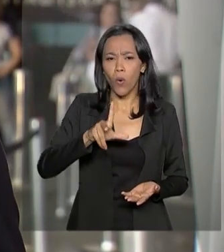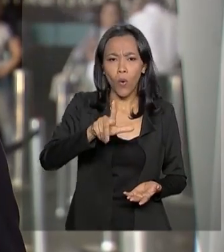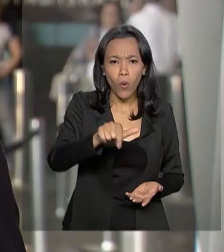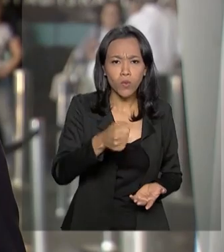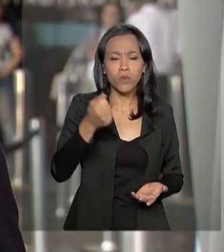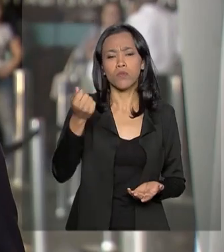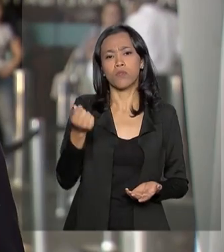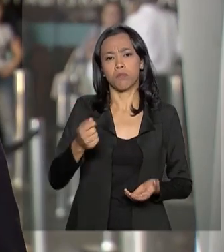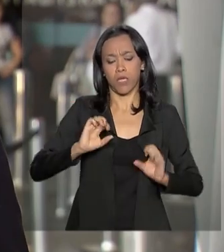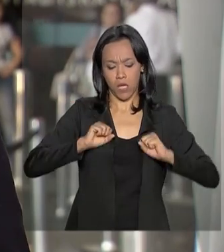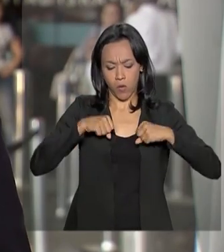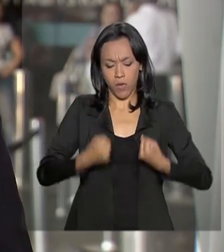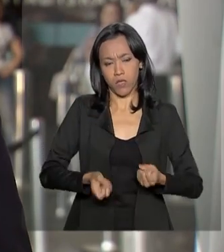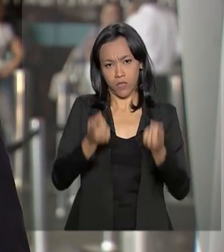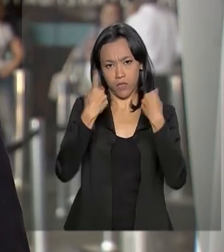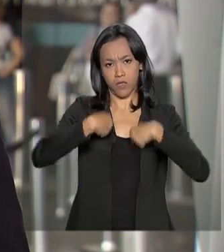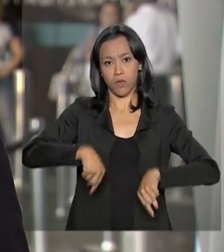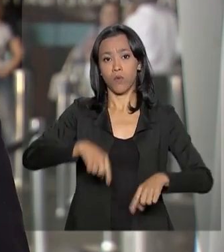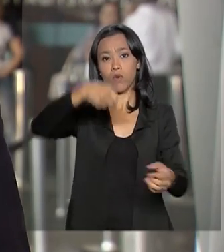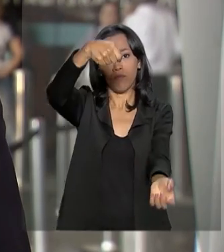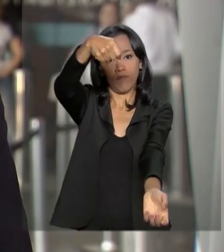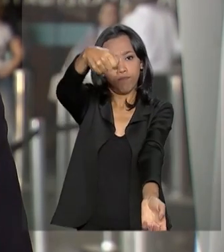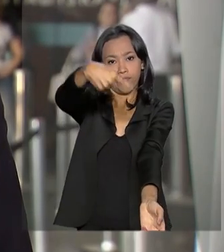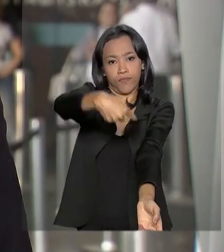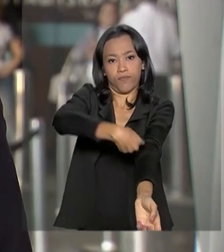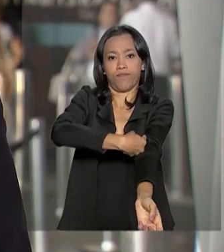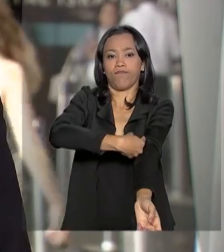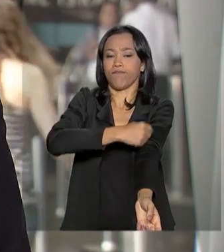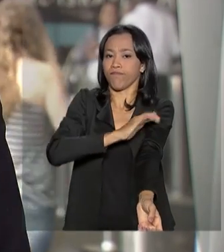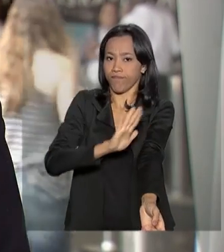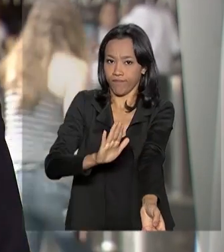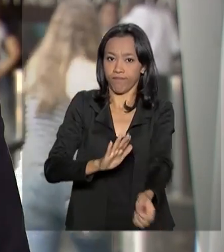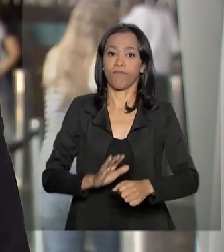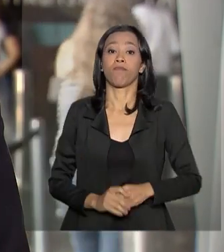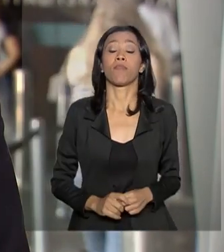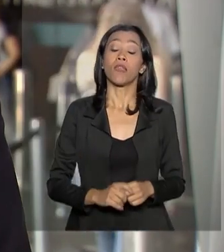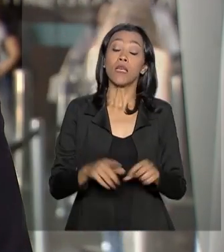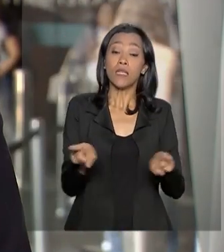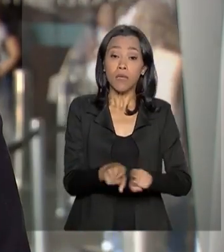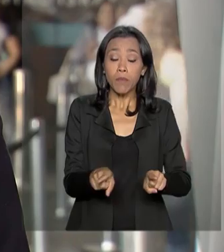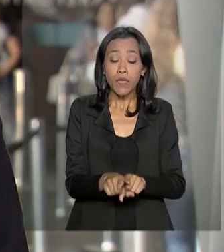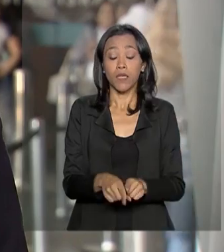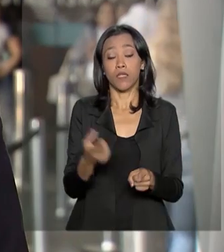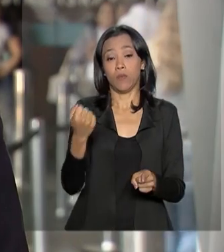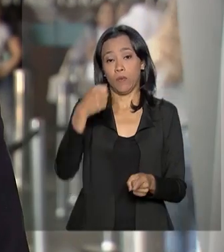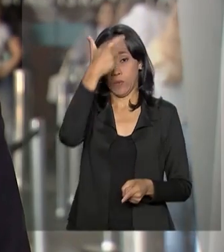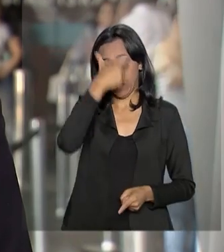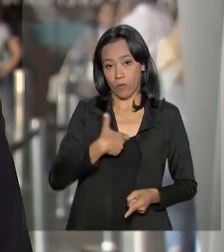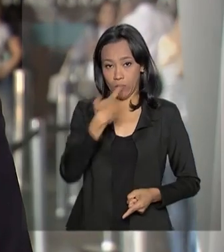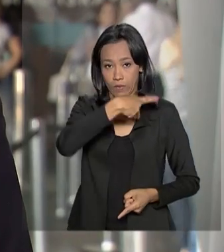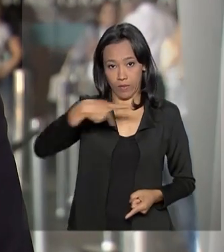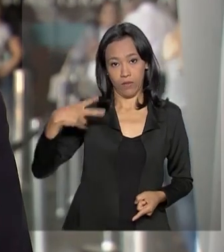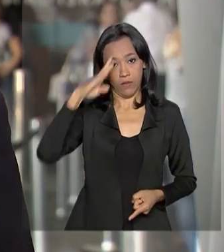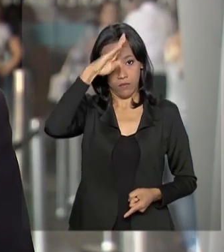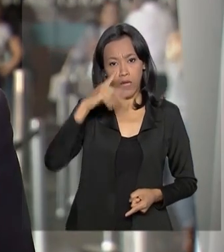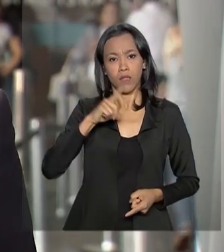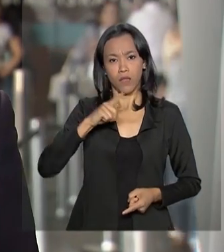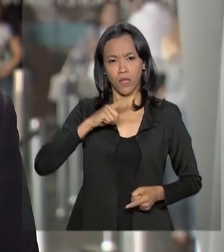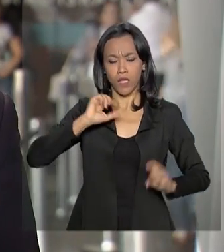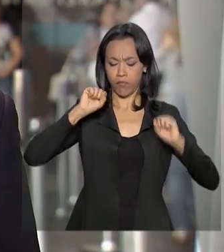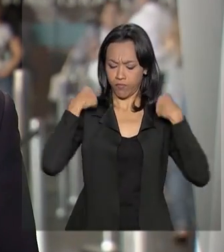necessários para sua recuperação por via endovenosa. O presidente faz ainda exercícios de